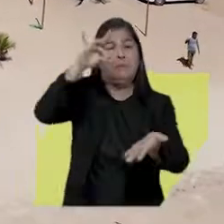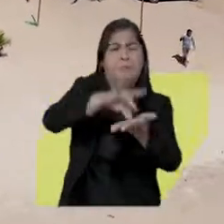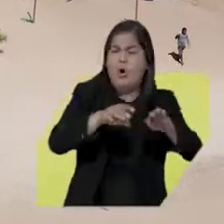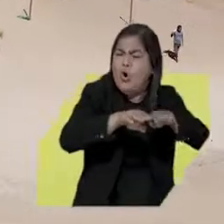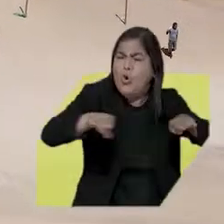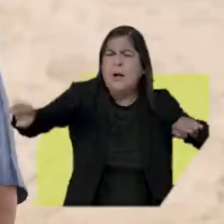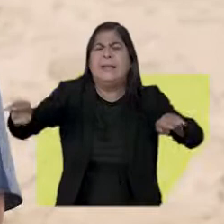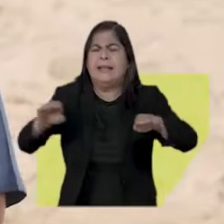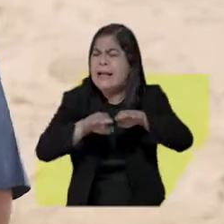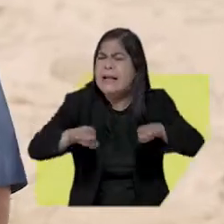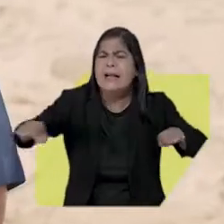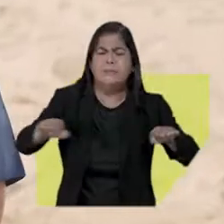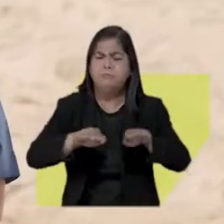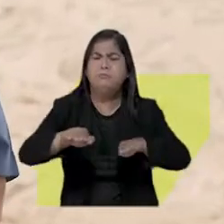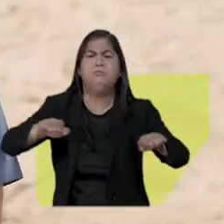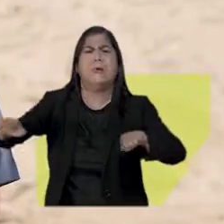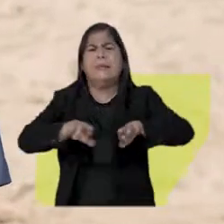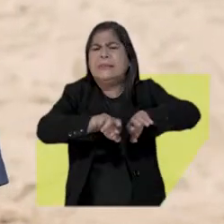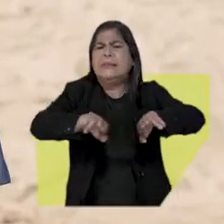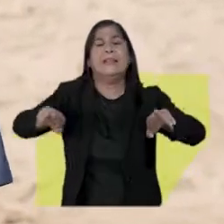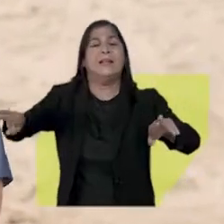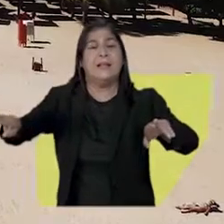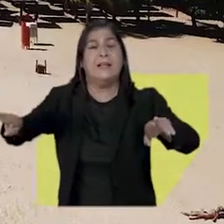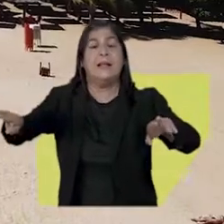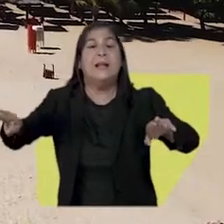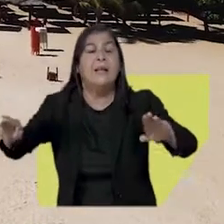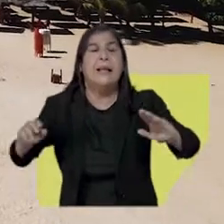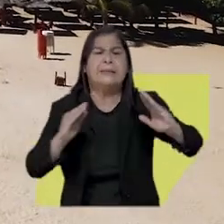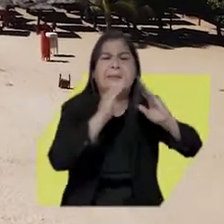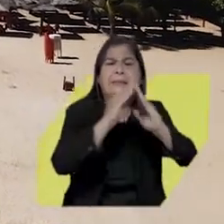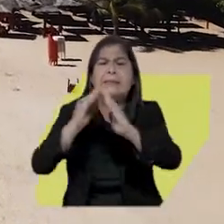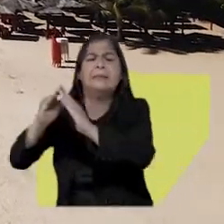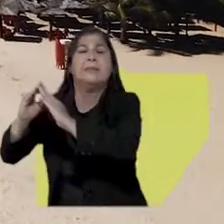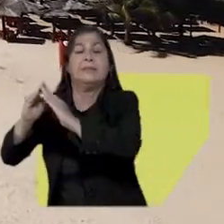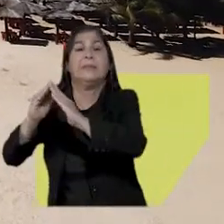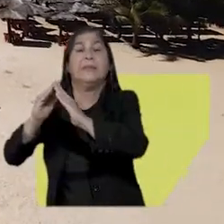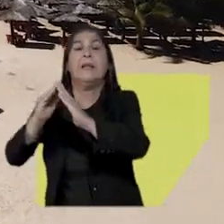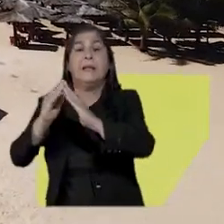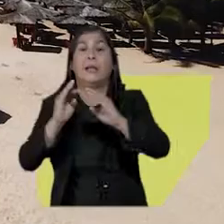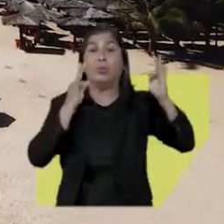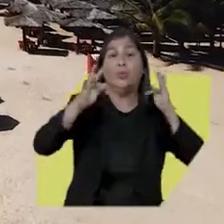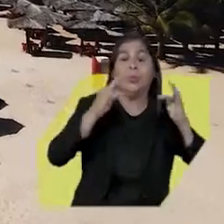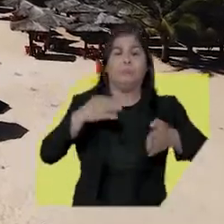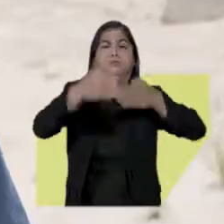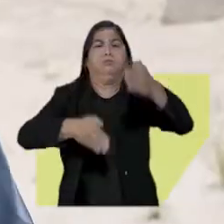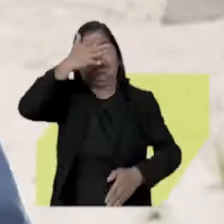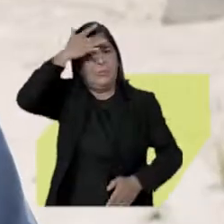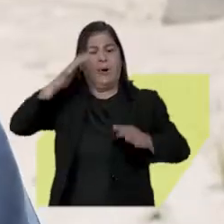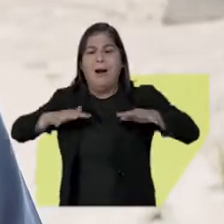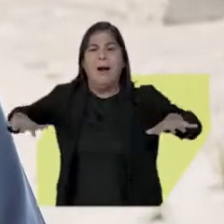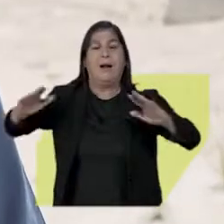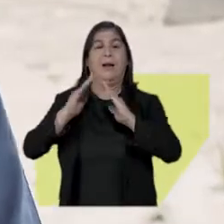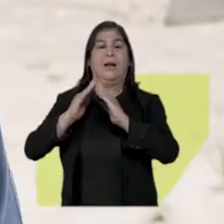de verdade, com calçadas, acessos urbanizados e barracas organizadas para moradores e turistas.